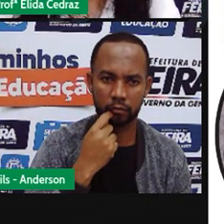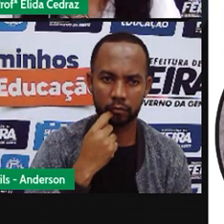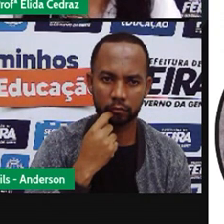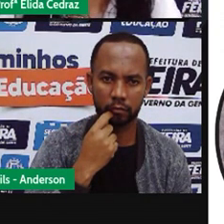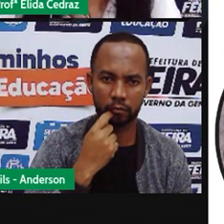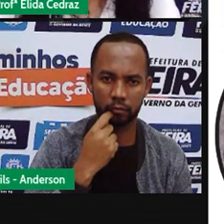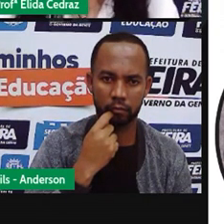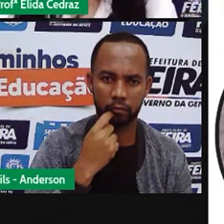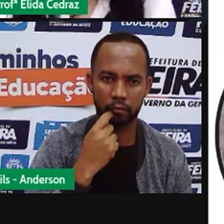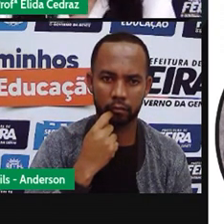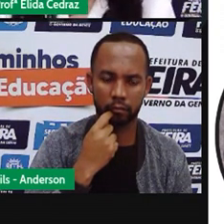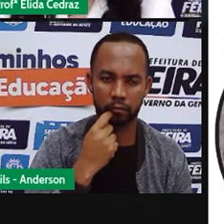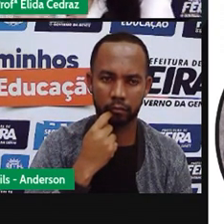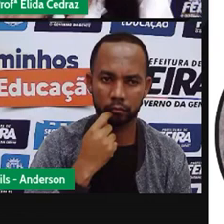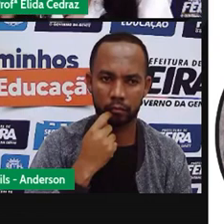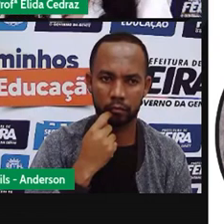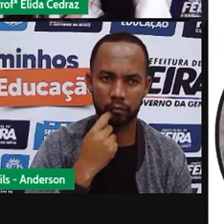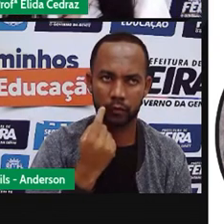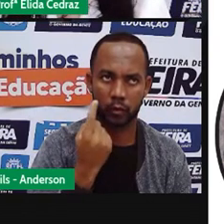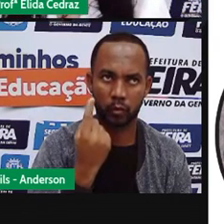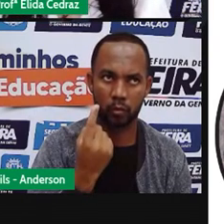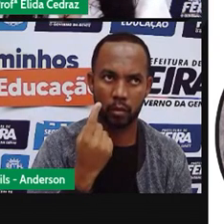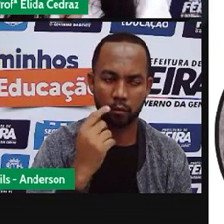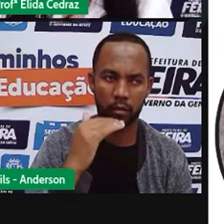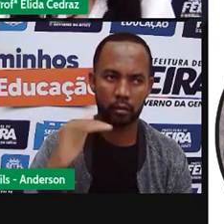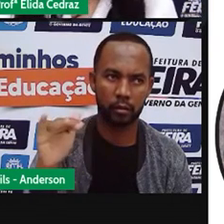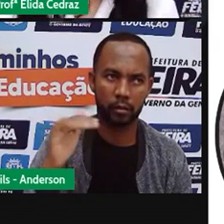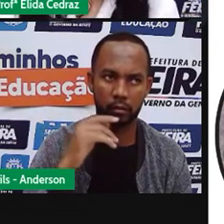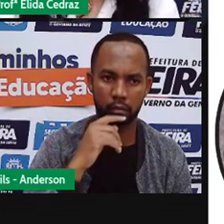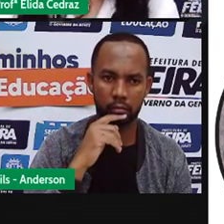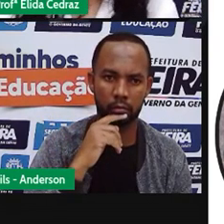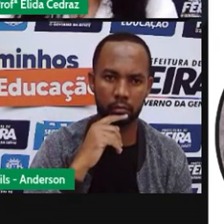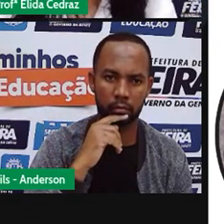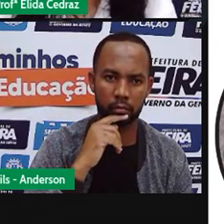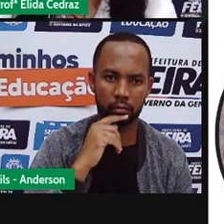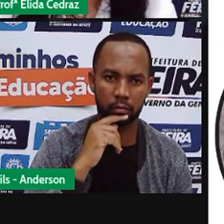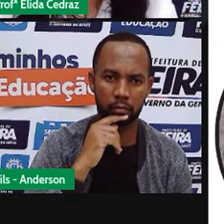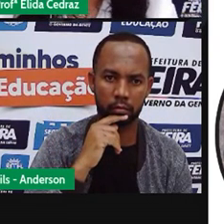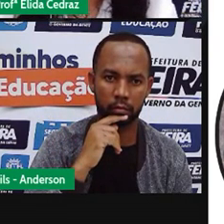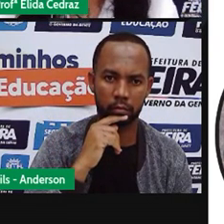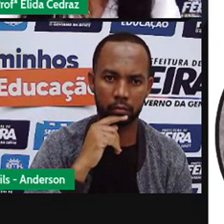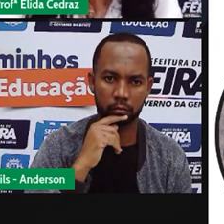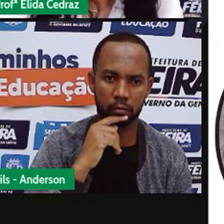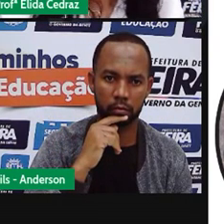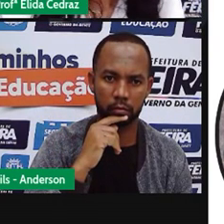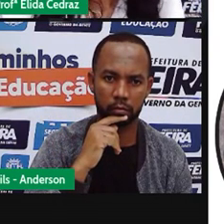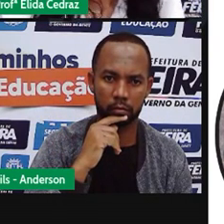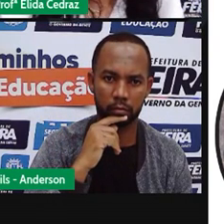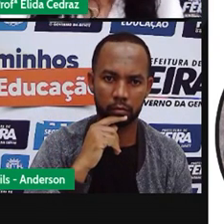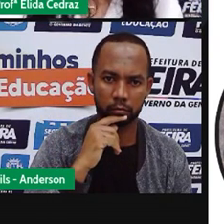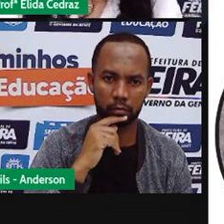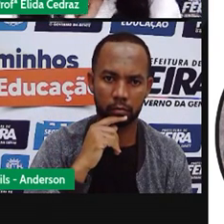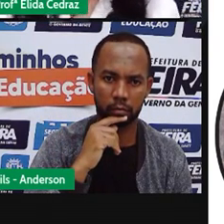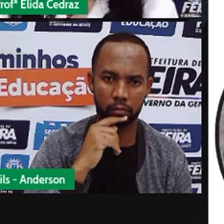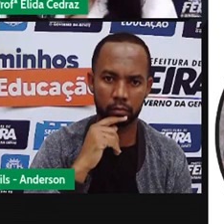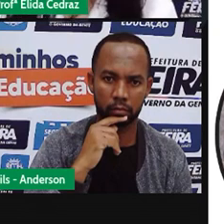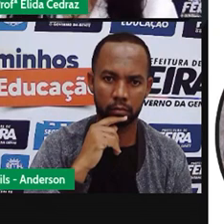Nove horas daqui uma hora e trinta que horas serão? Vamos ver